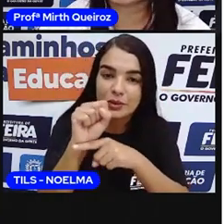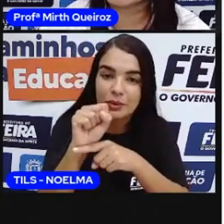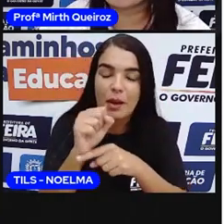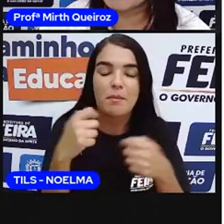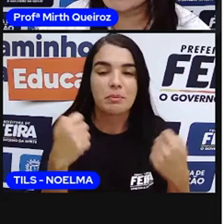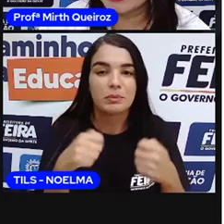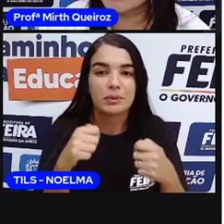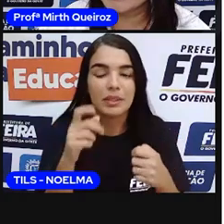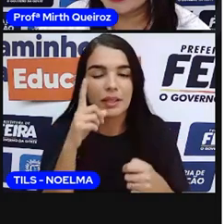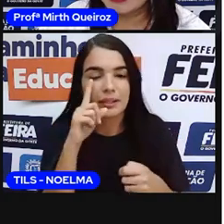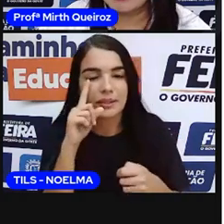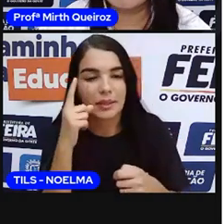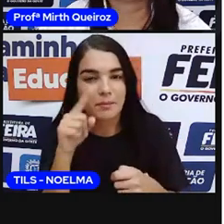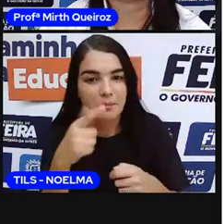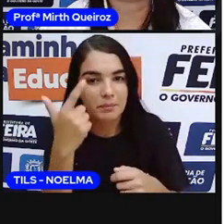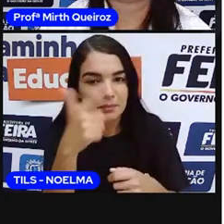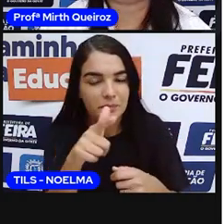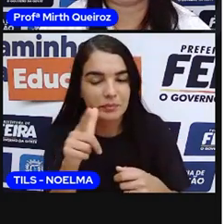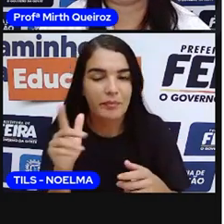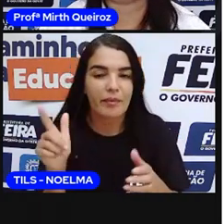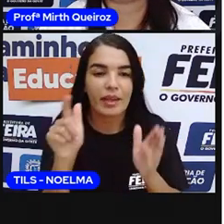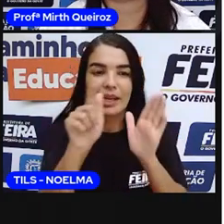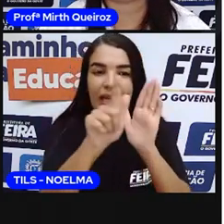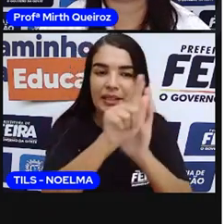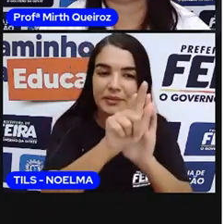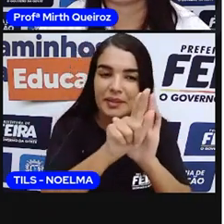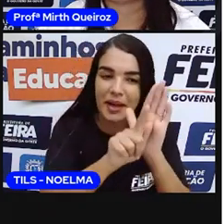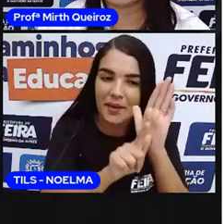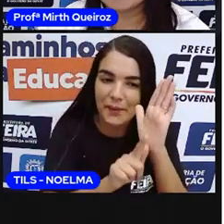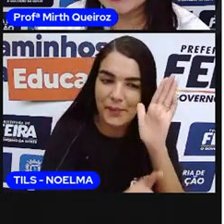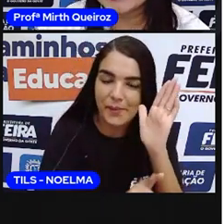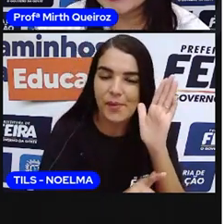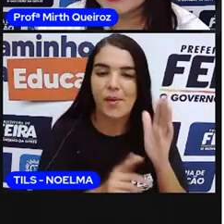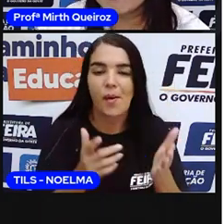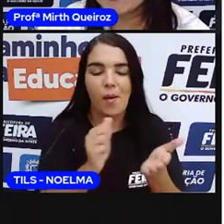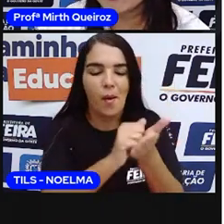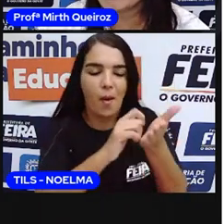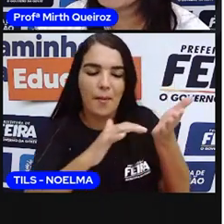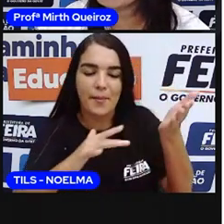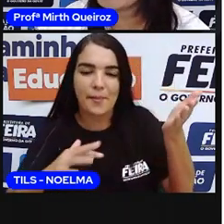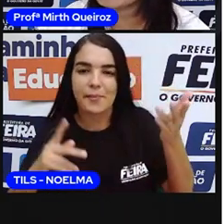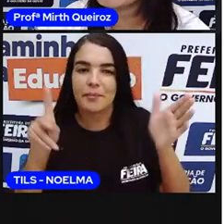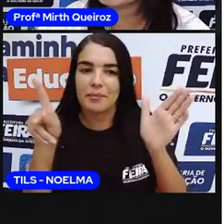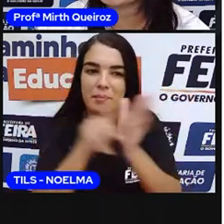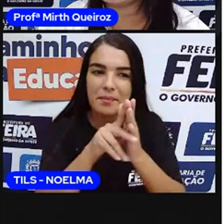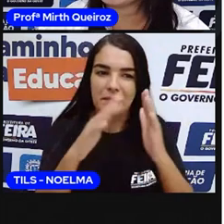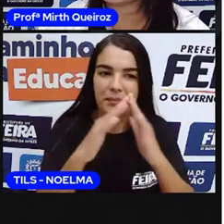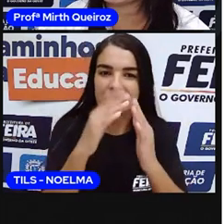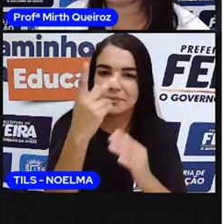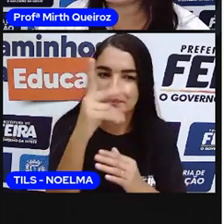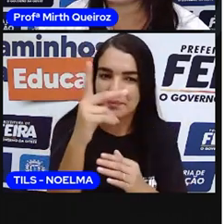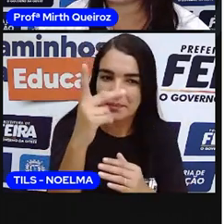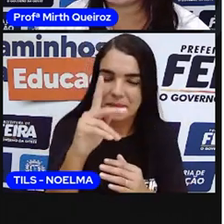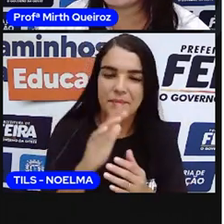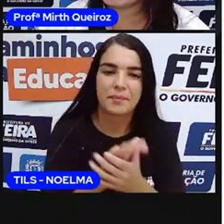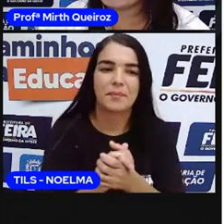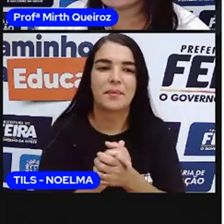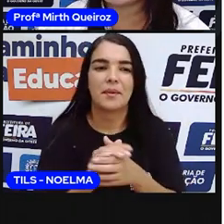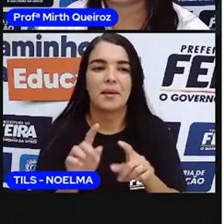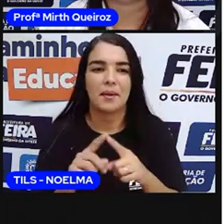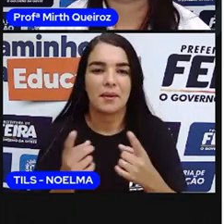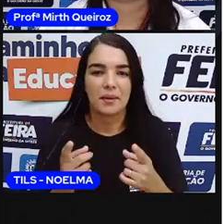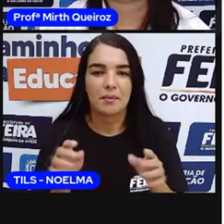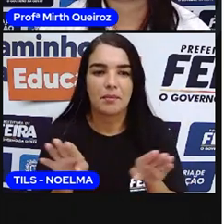conceitos gramaticais através da realização da atividade impressa, que foi, para vocês aí, o bloco da atividade, o